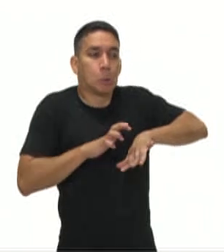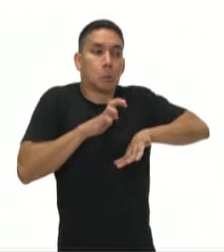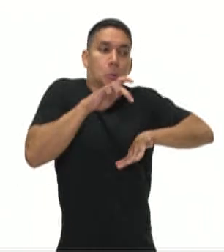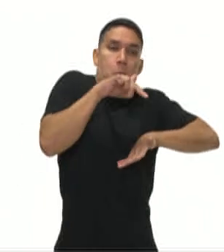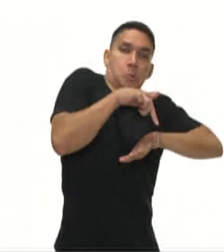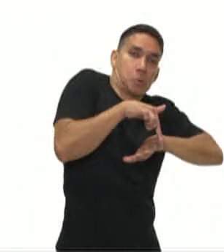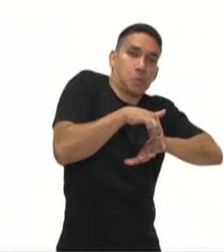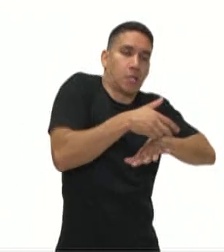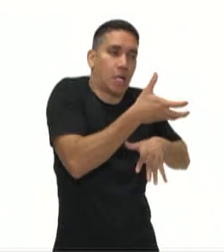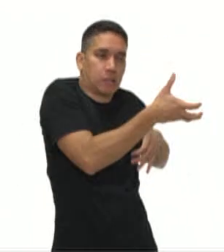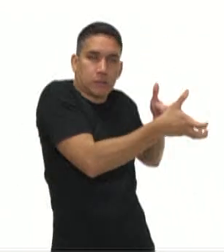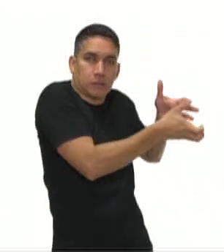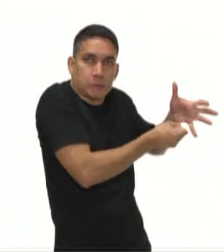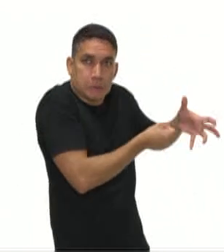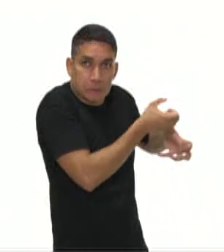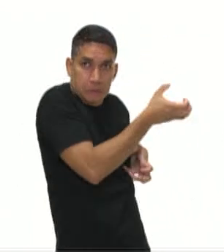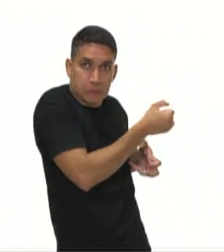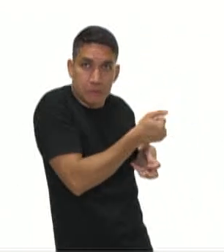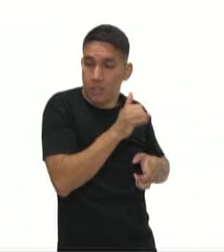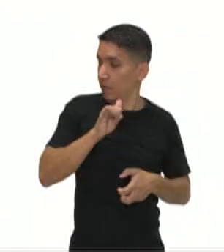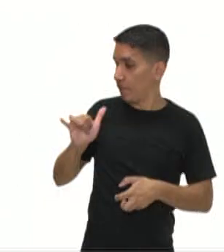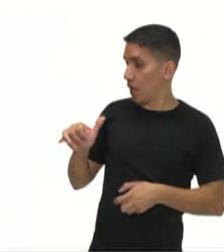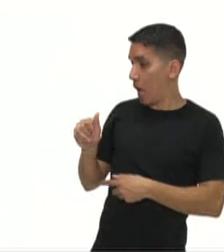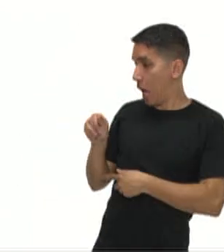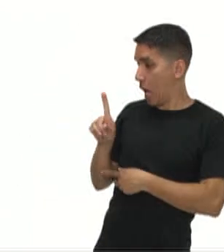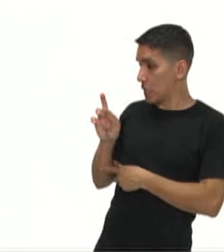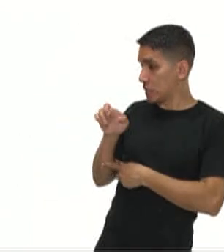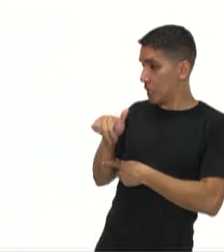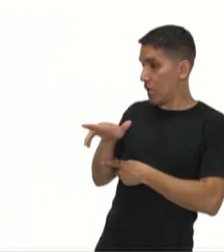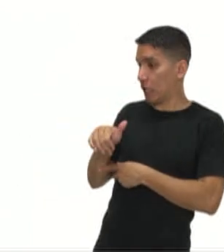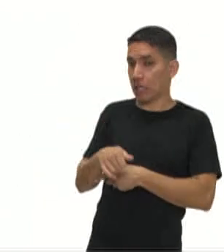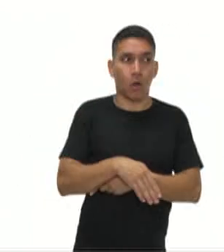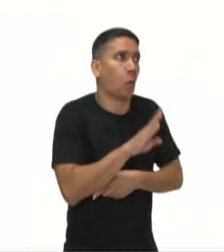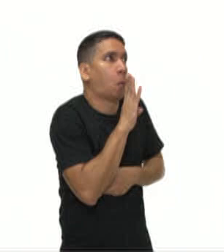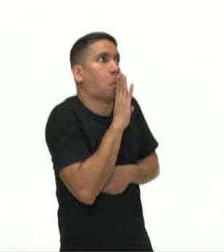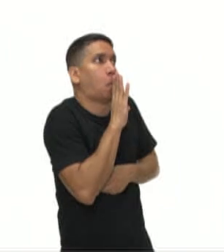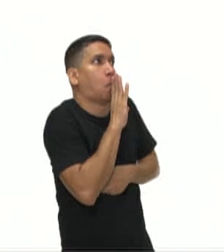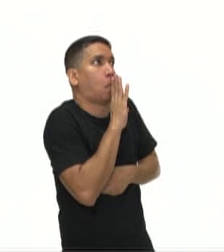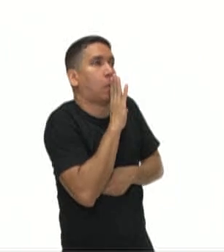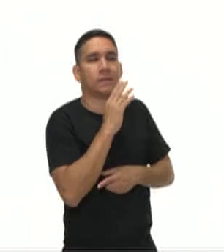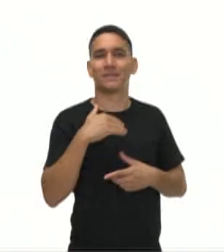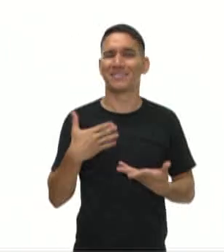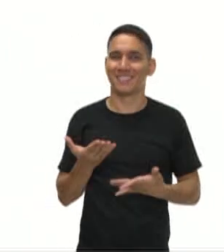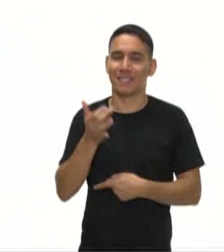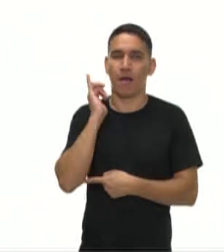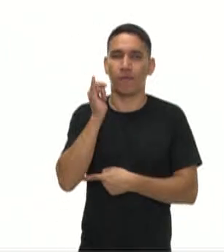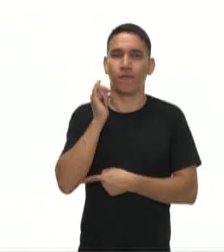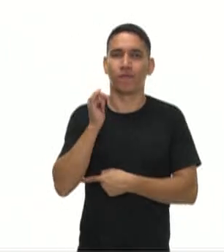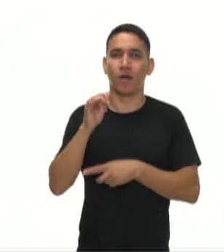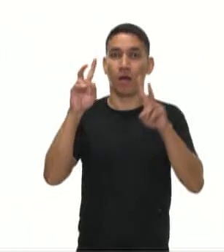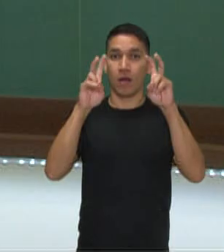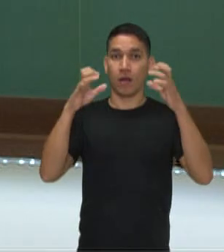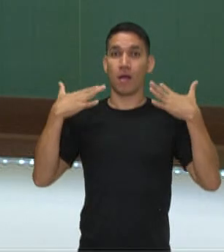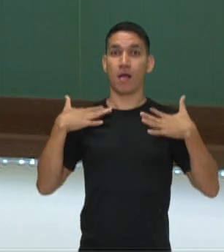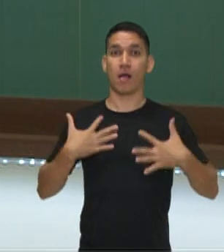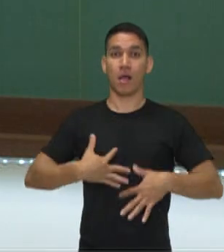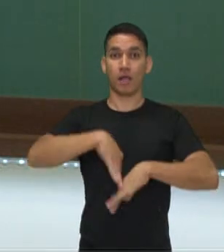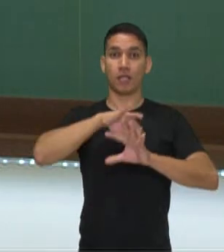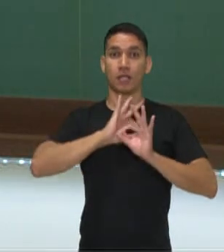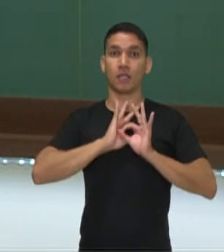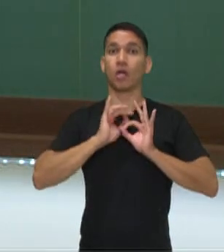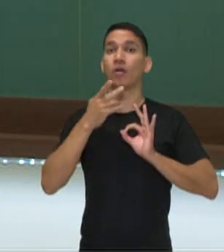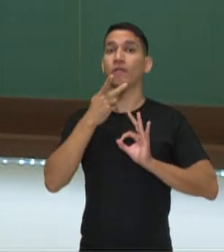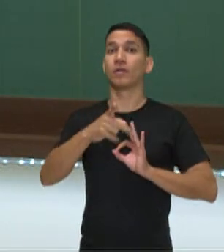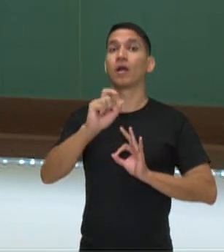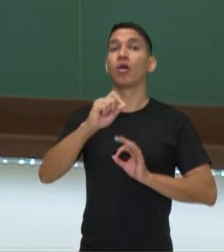apoiando-se no corrimão. Adriana? A moça ficou quieta. Então, o conto da medalha mostra aqui